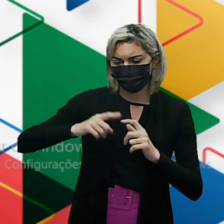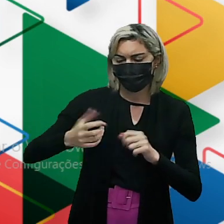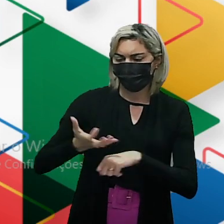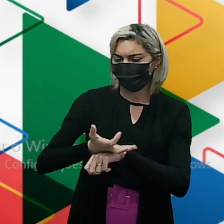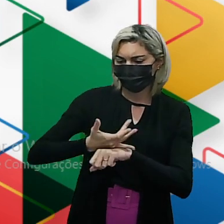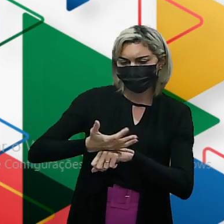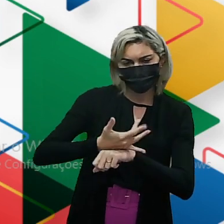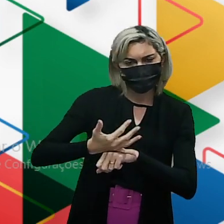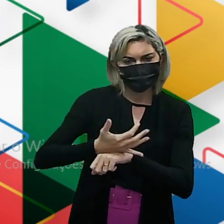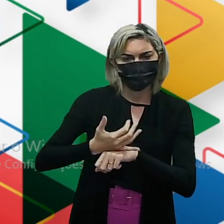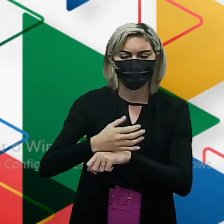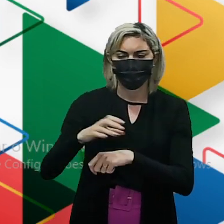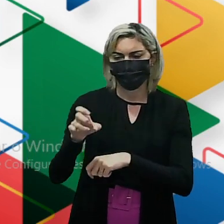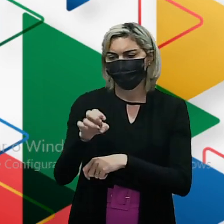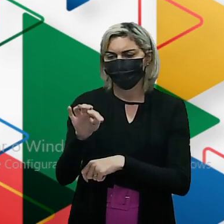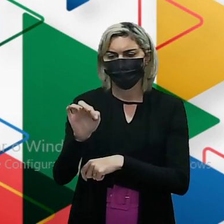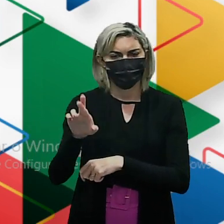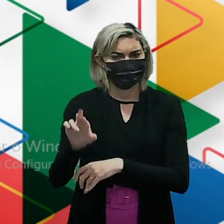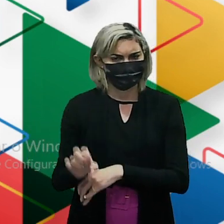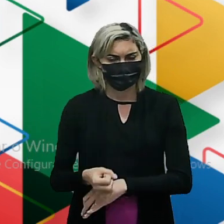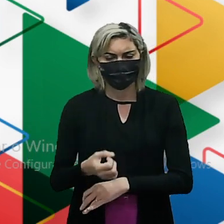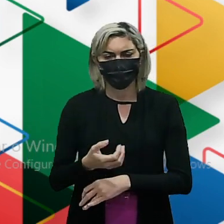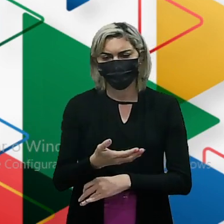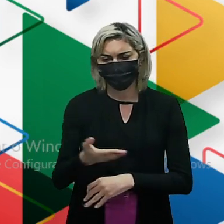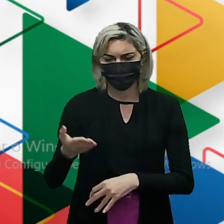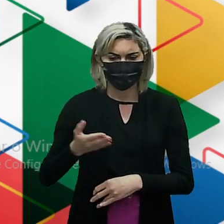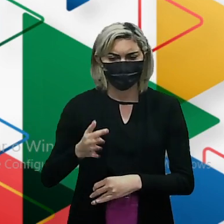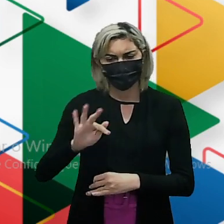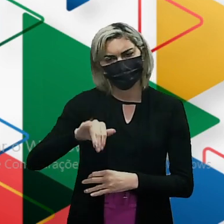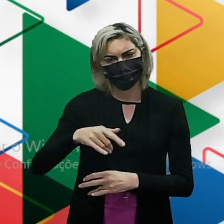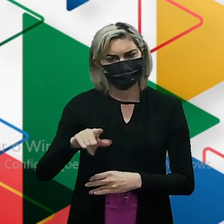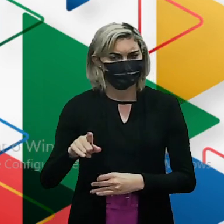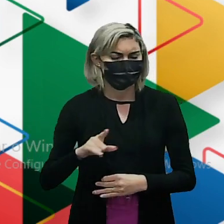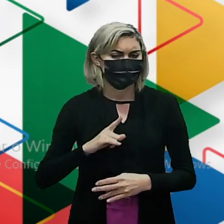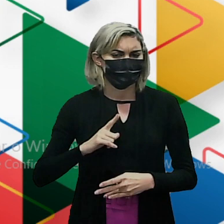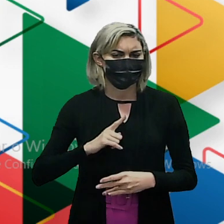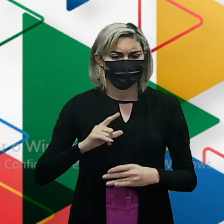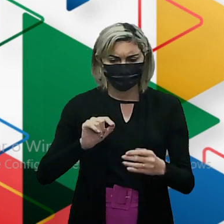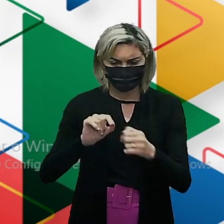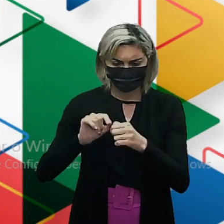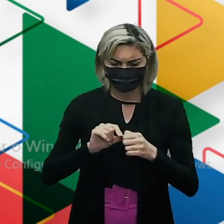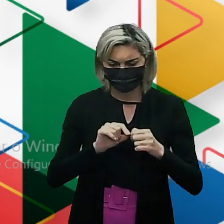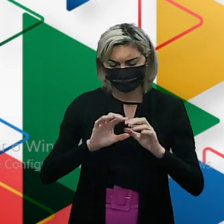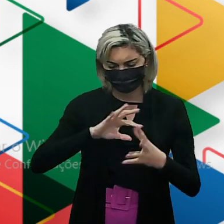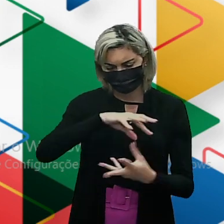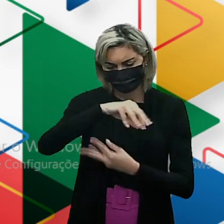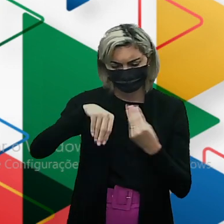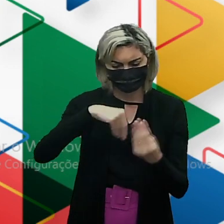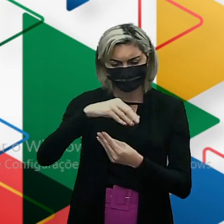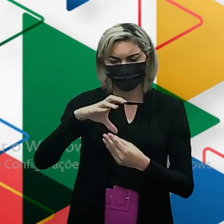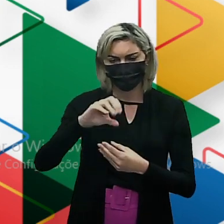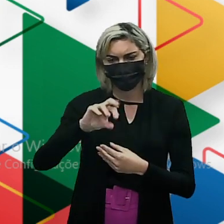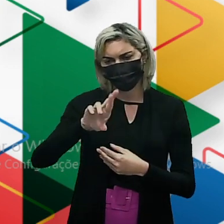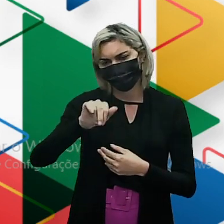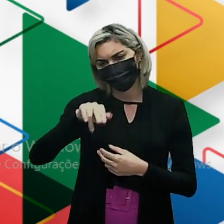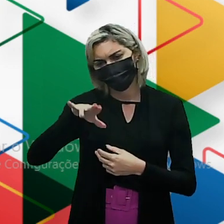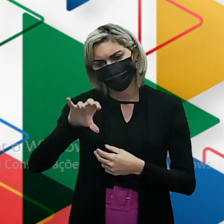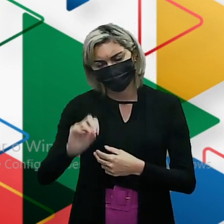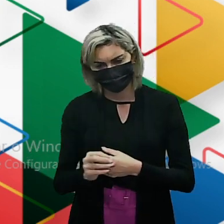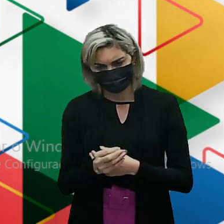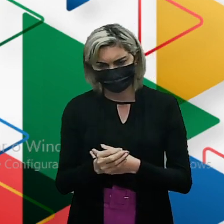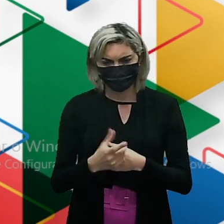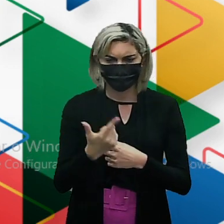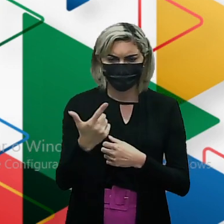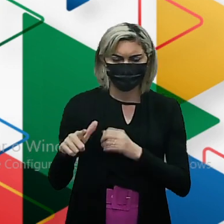carboxílicos Éteres Ésteres As funções oxigenadas São formadas Por compostos orgânicos Que